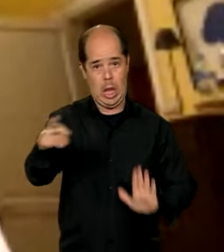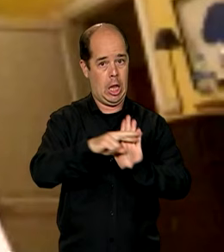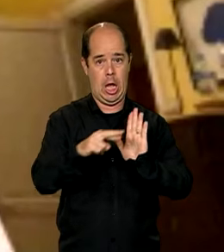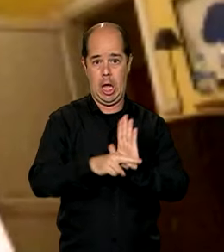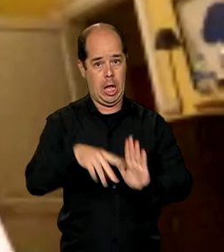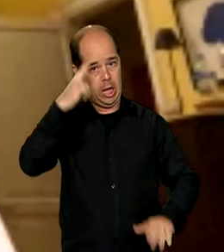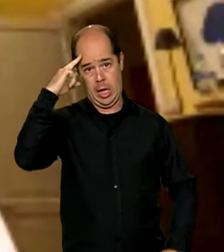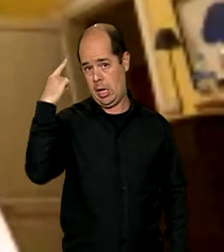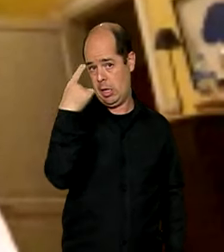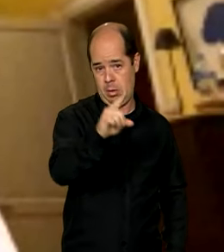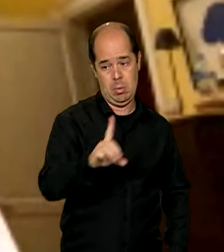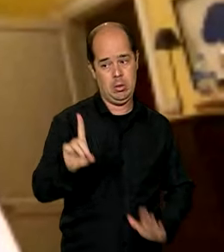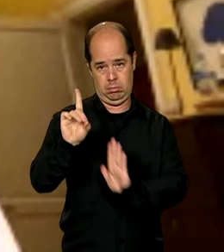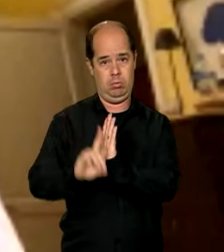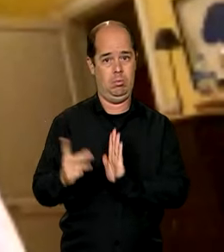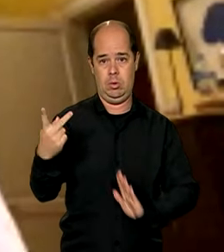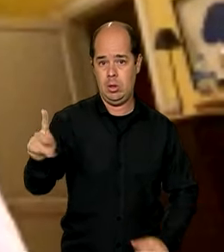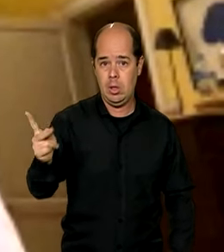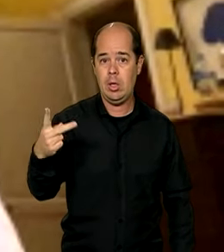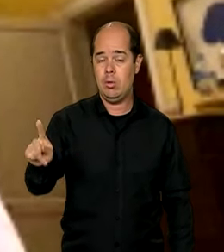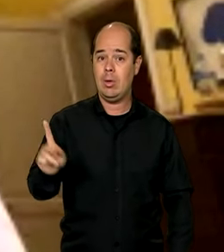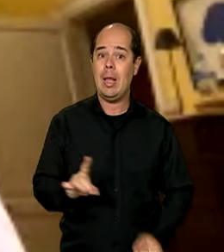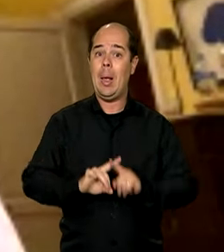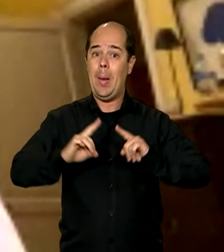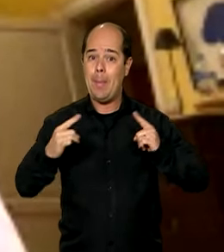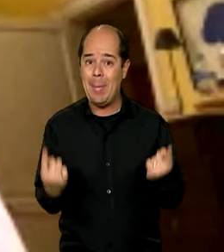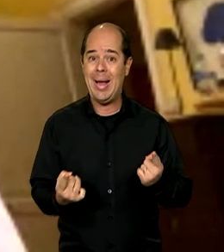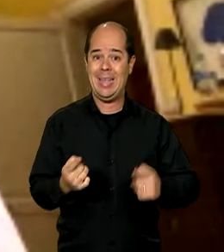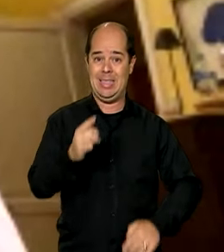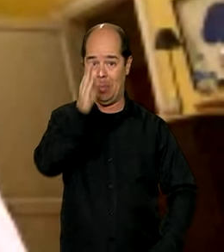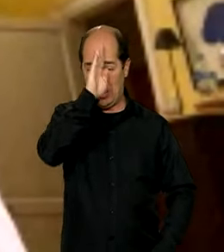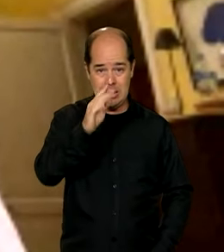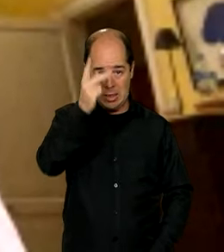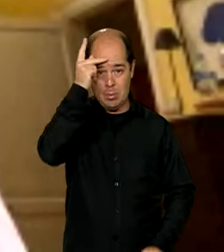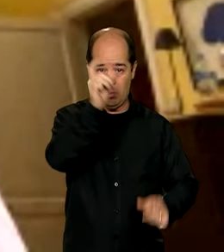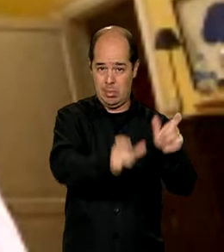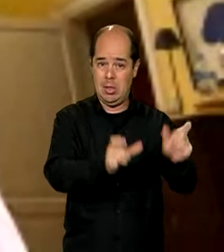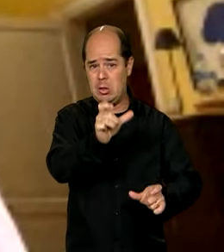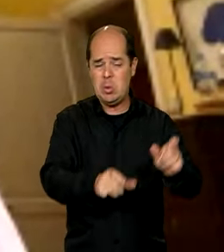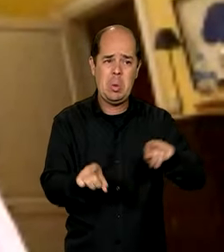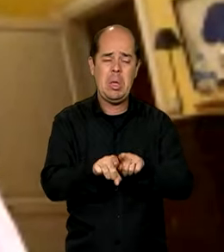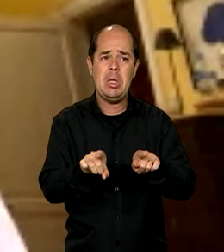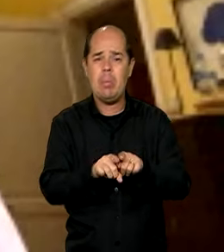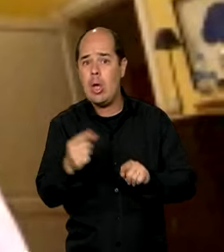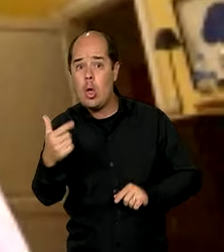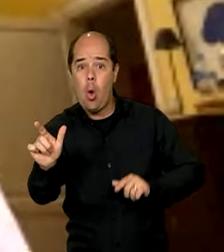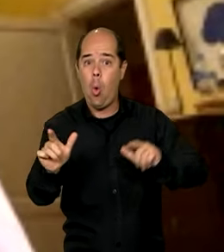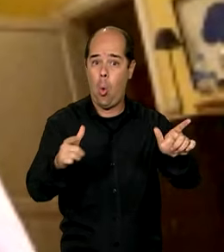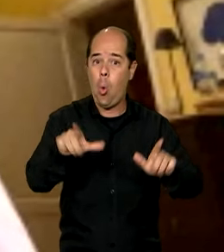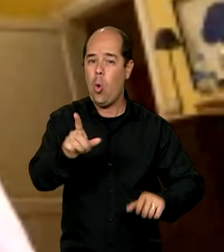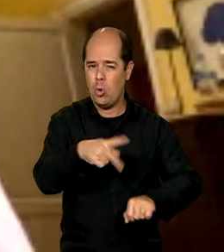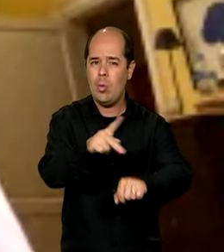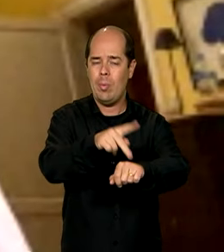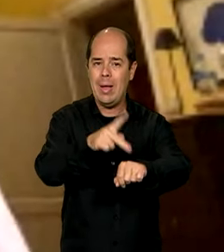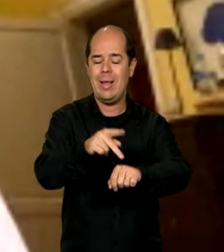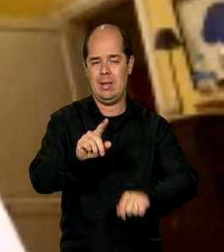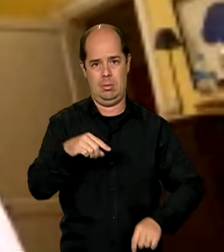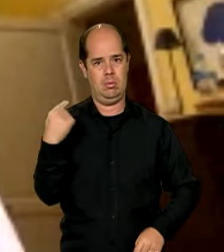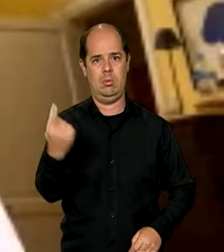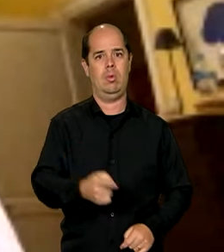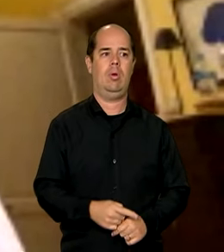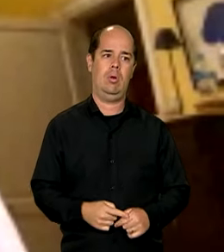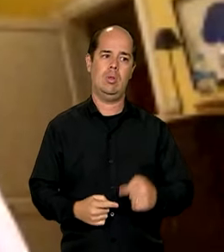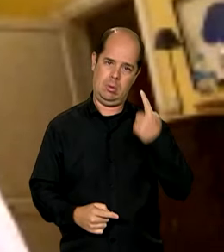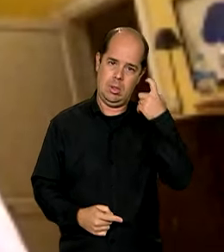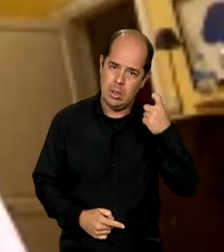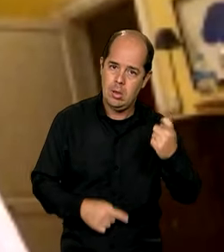entrada de cidadãos estrangeiros. Mas no caso específico de brasileiros e de outras nacionalidades, mas o que nos interessa aqui evidentemente